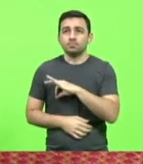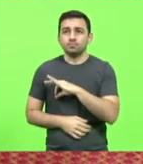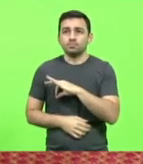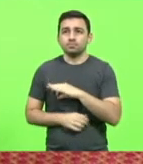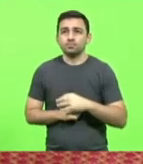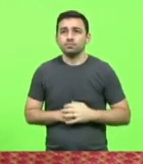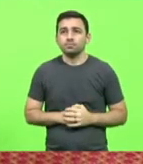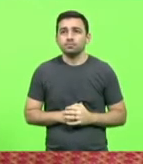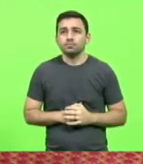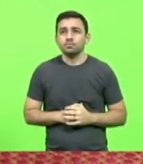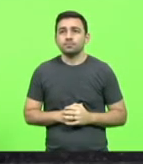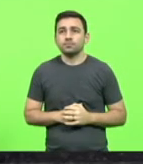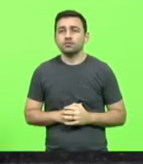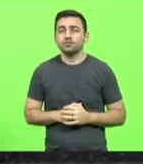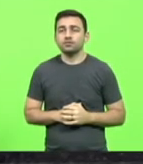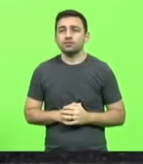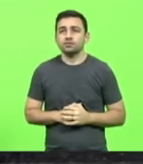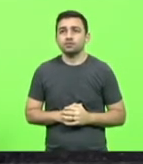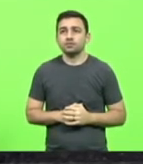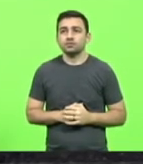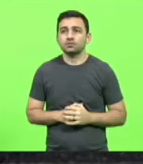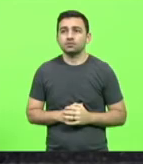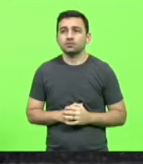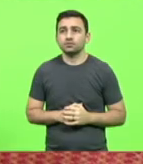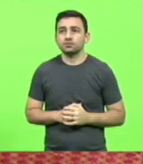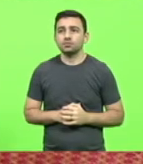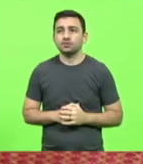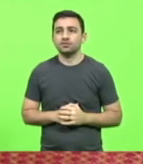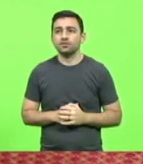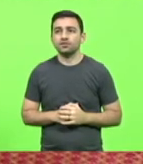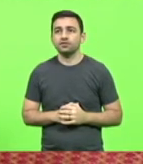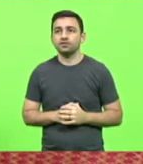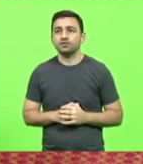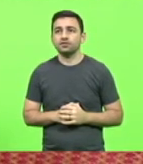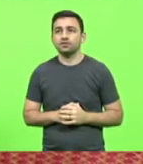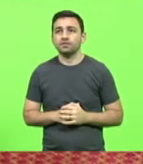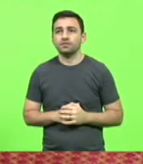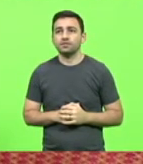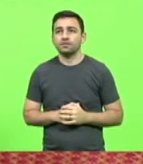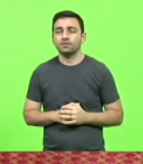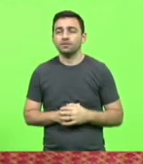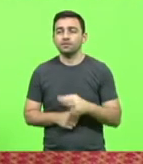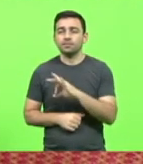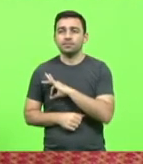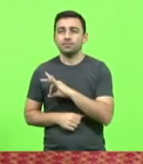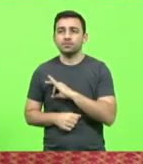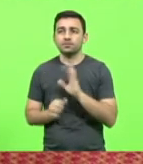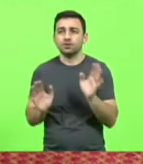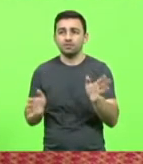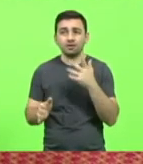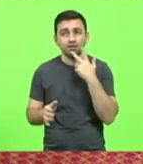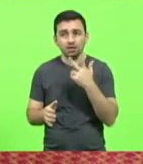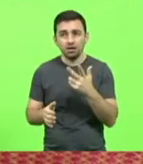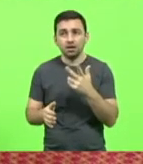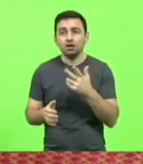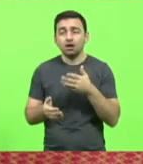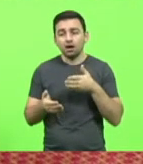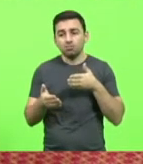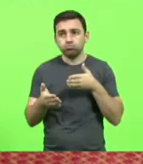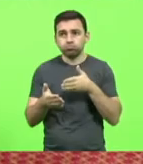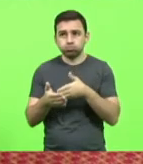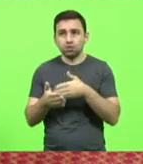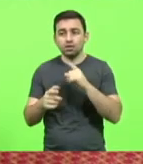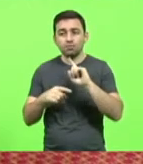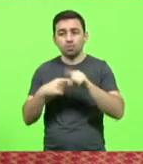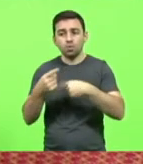Mais um minuto, presidente. Mais dois minutos, deputado. A polícia, eu tenho dito, é a última barreira antes do caos social.